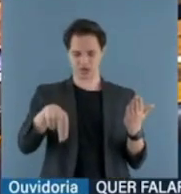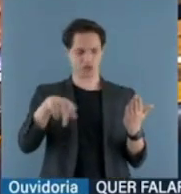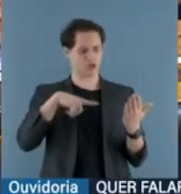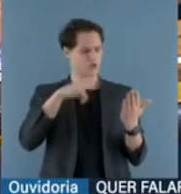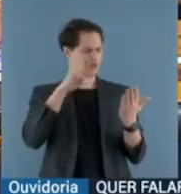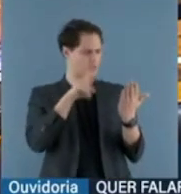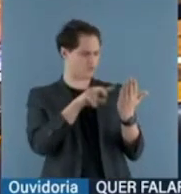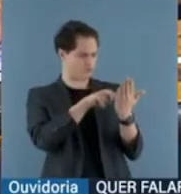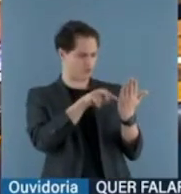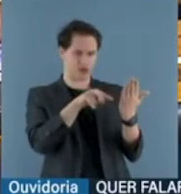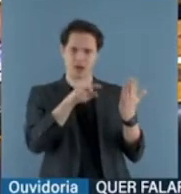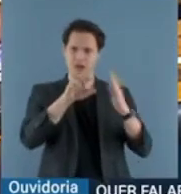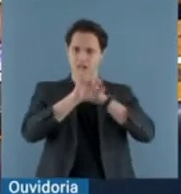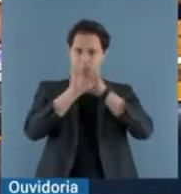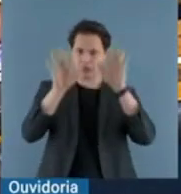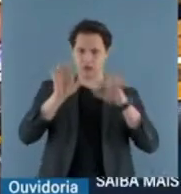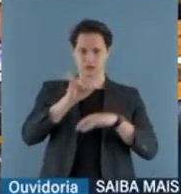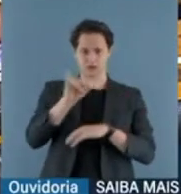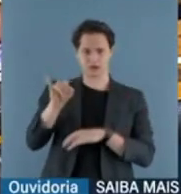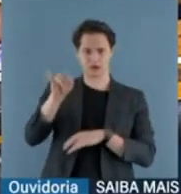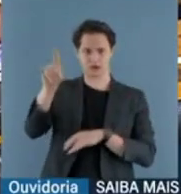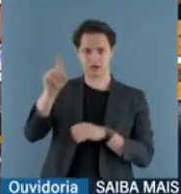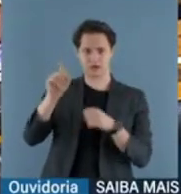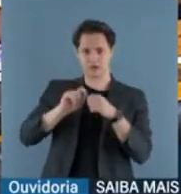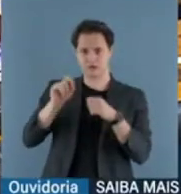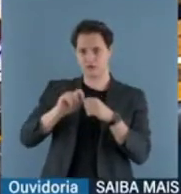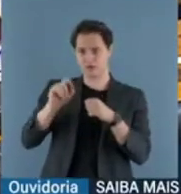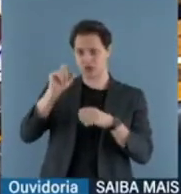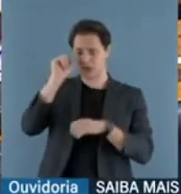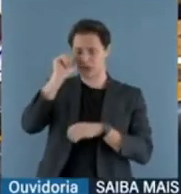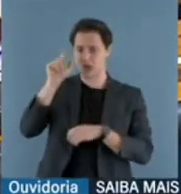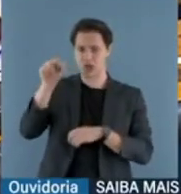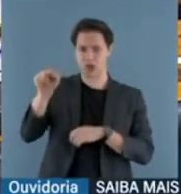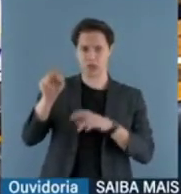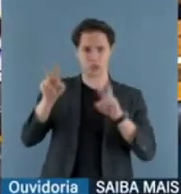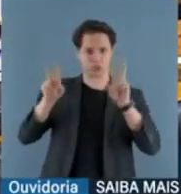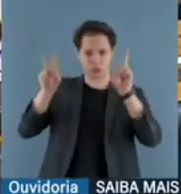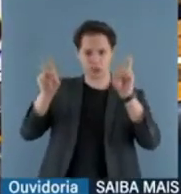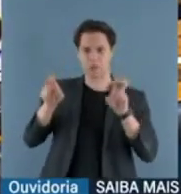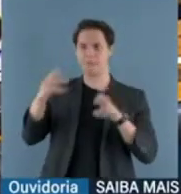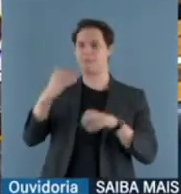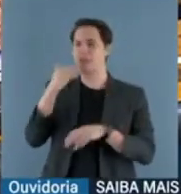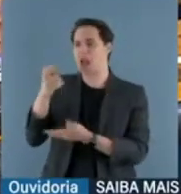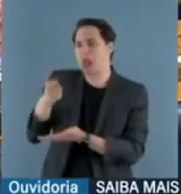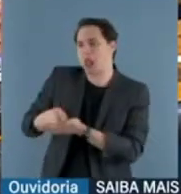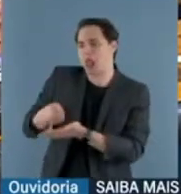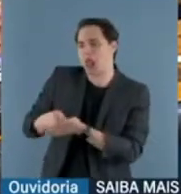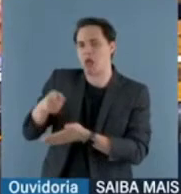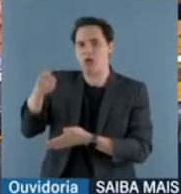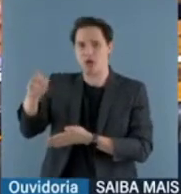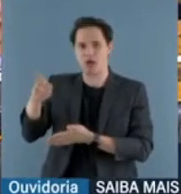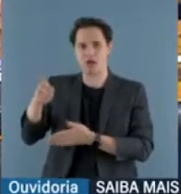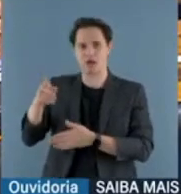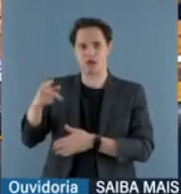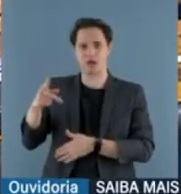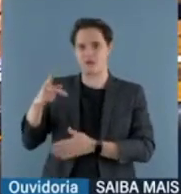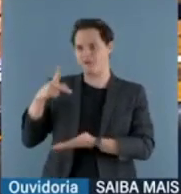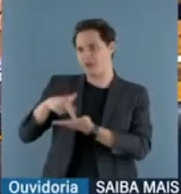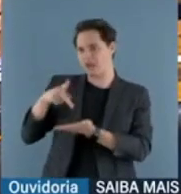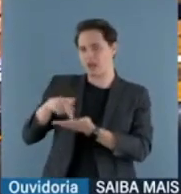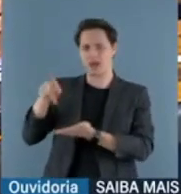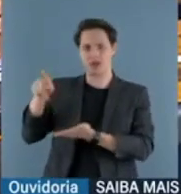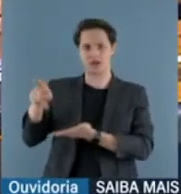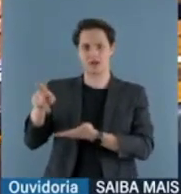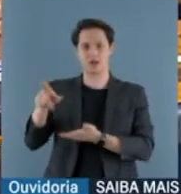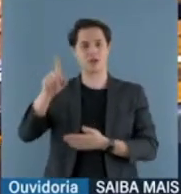da decisão é clara. Se o senhor faz algum tipo de advertência, se V. Exª faz qualquer tipo de advertência ao